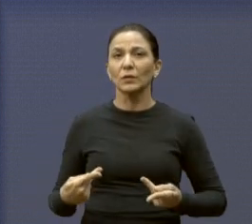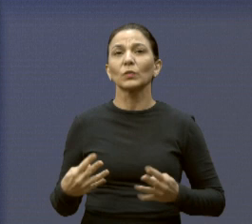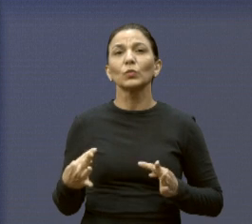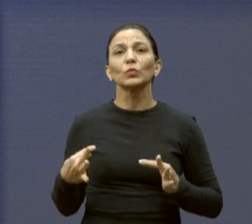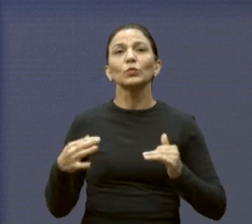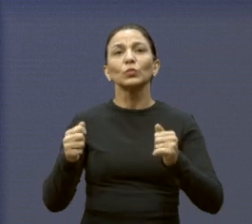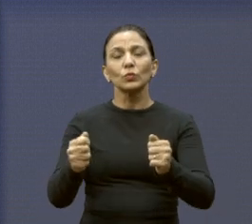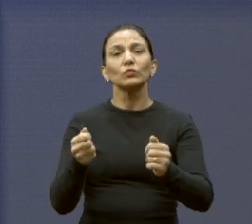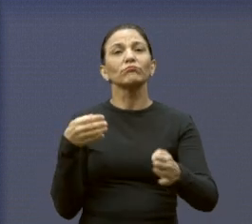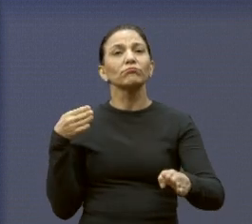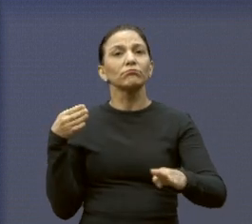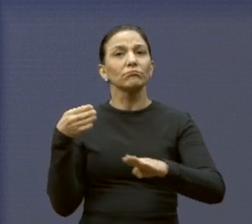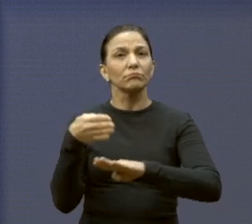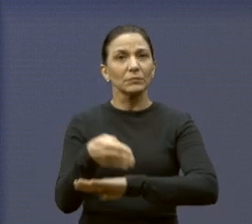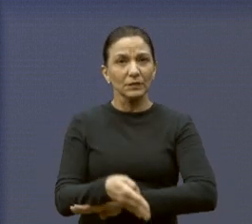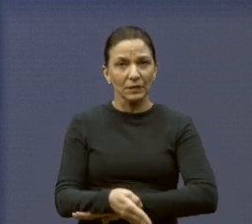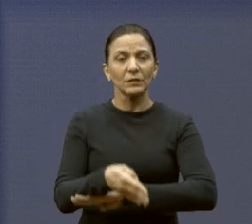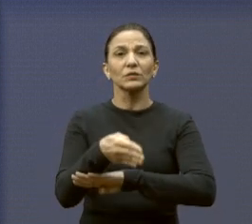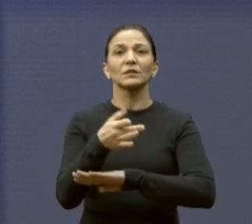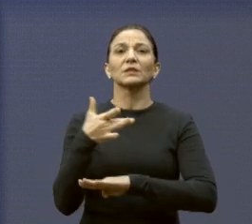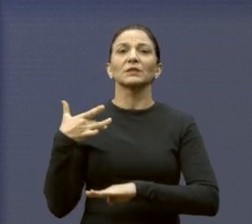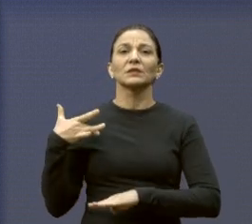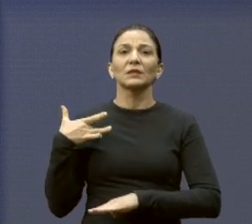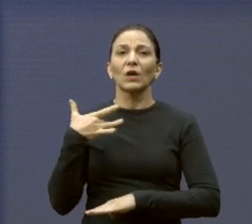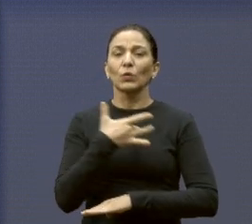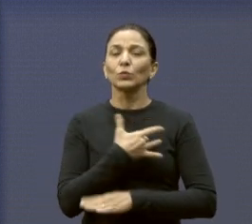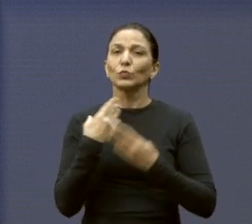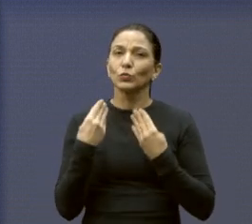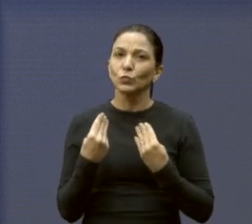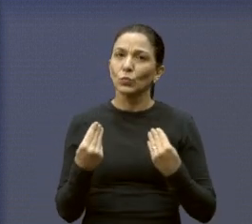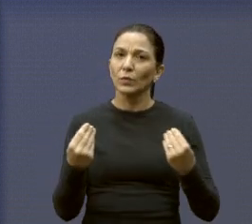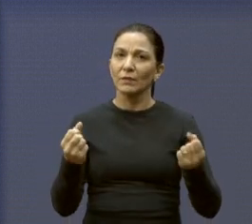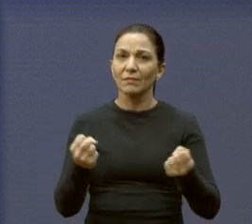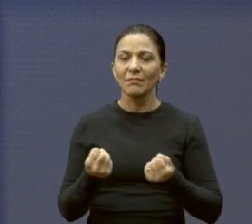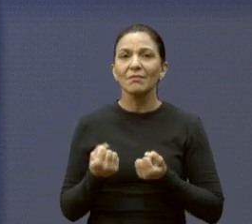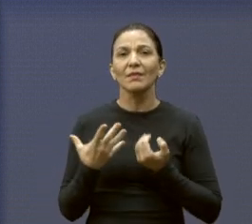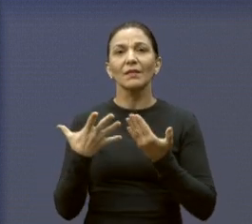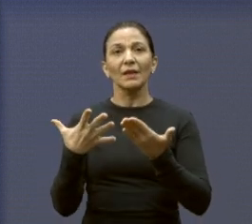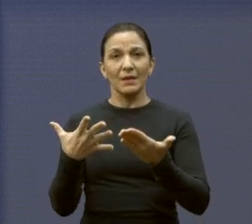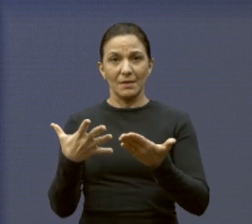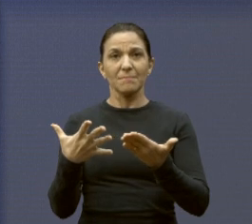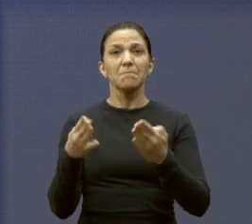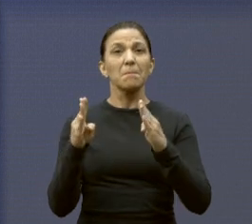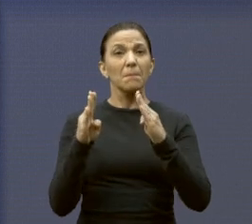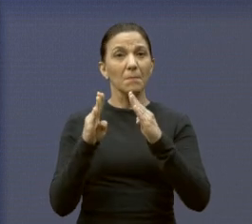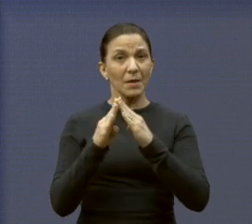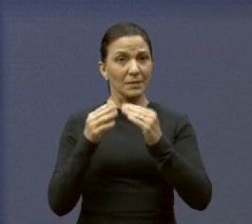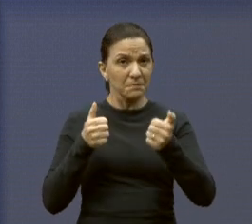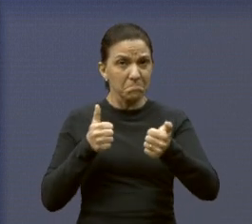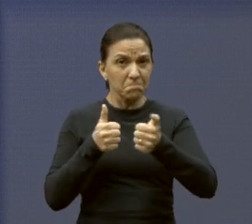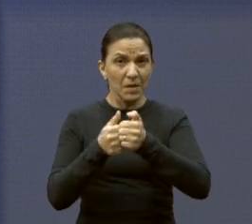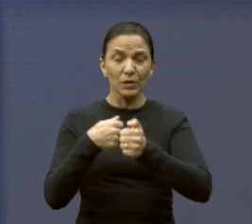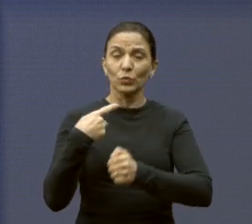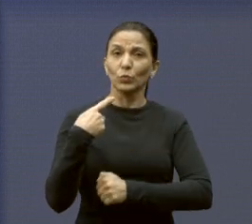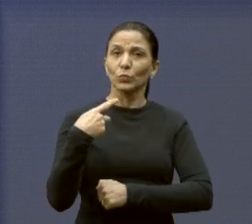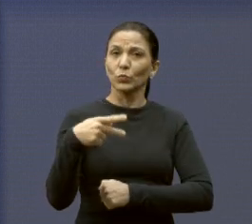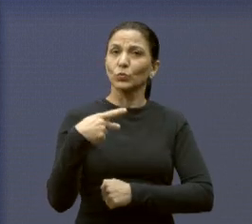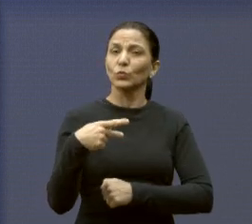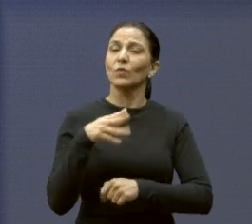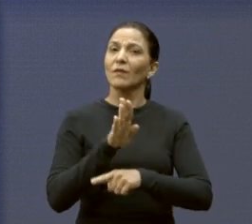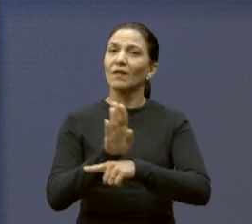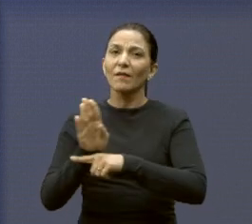todos tenham acesso aos cuidados de saúde, de qualidades, próximos de suas casas, que atendam às suas